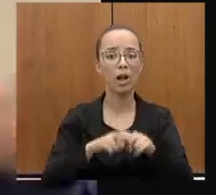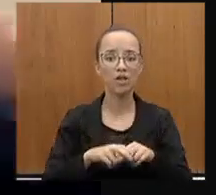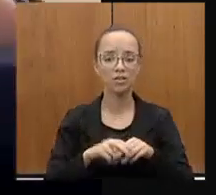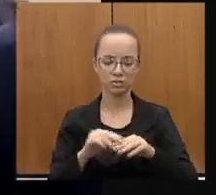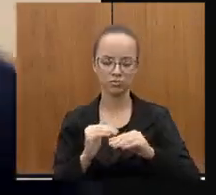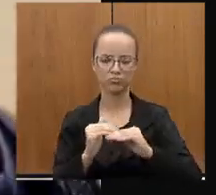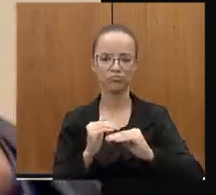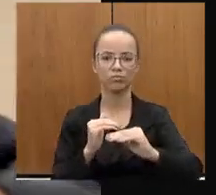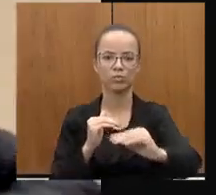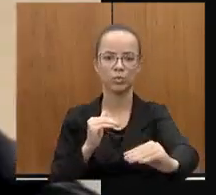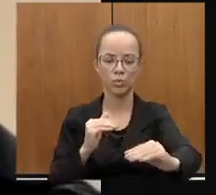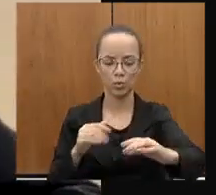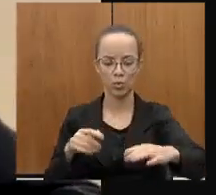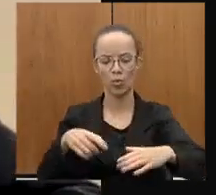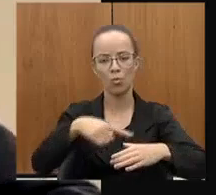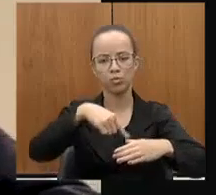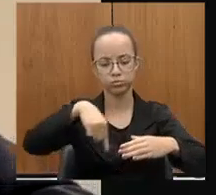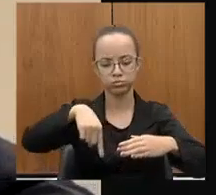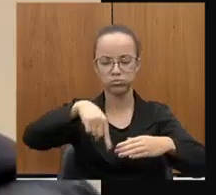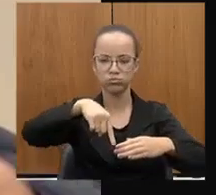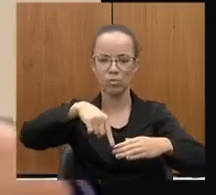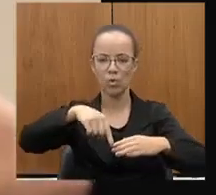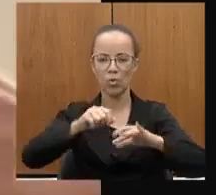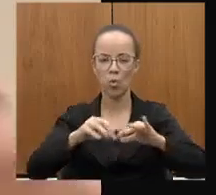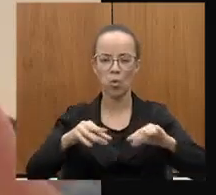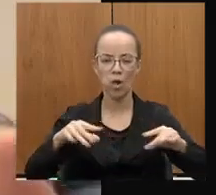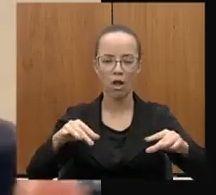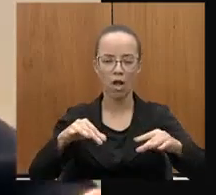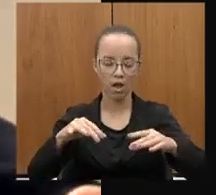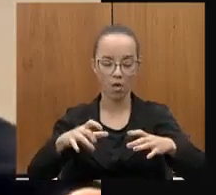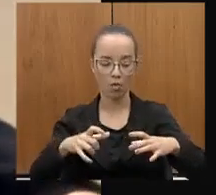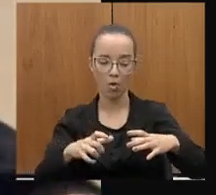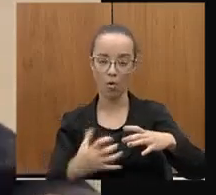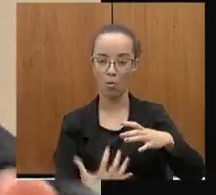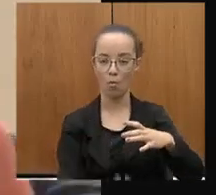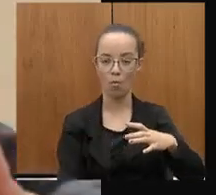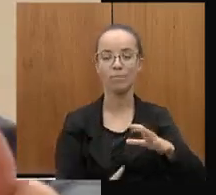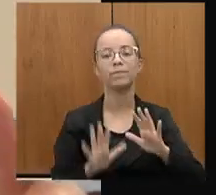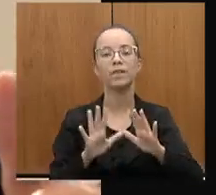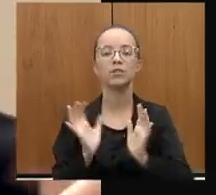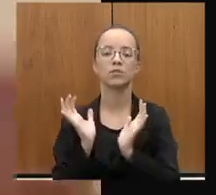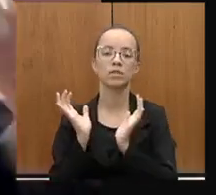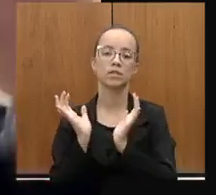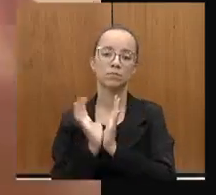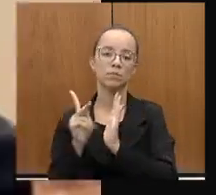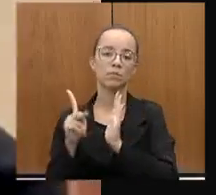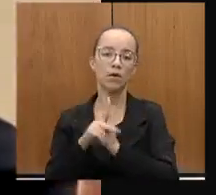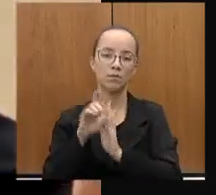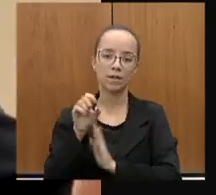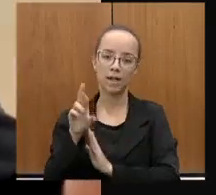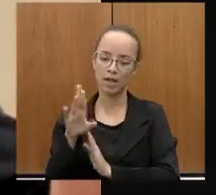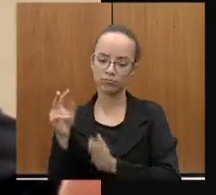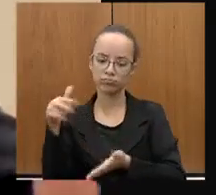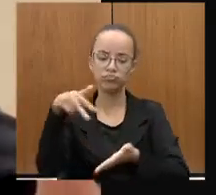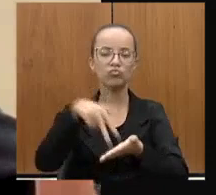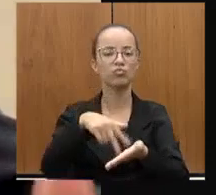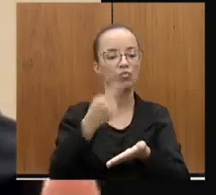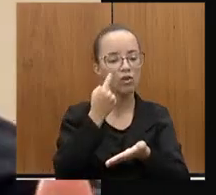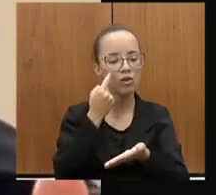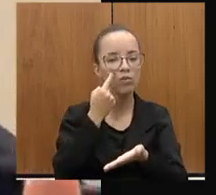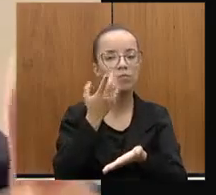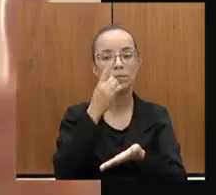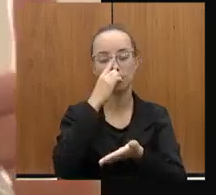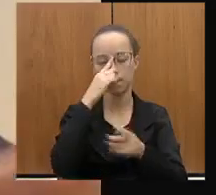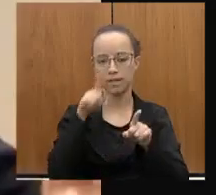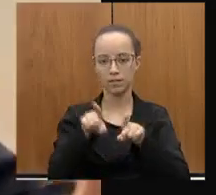chuvas do ano passado. uma equipe do DR já esteve no local e o prefeito, caro doutor Rodrigo